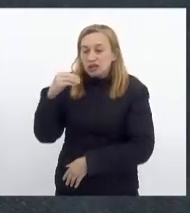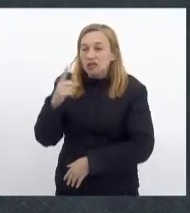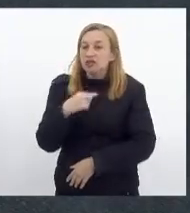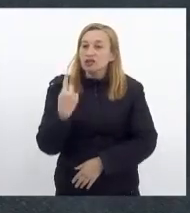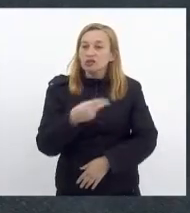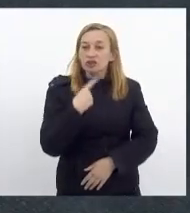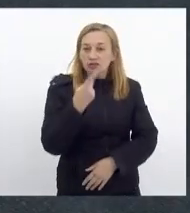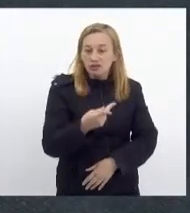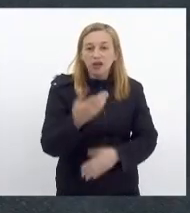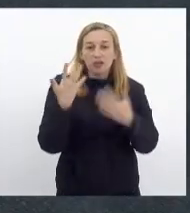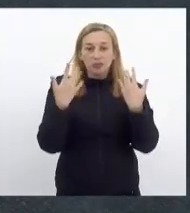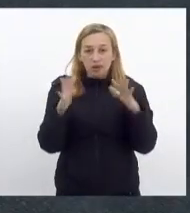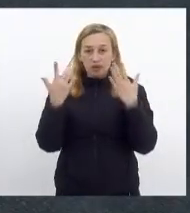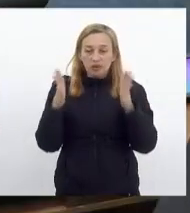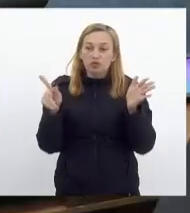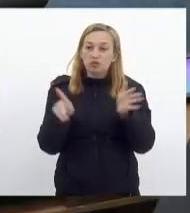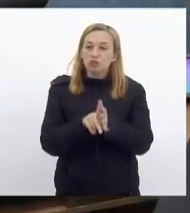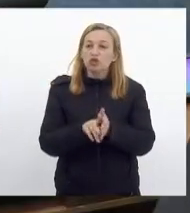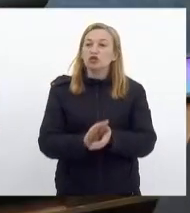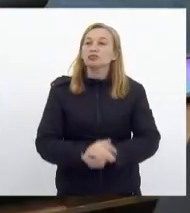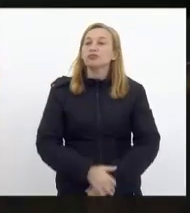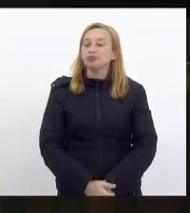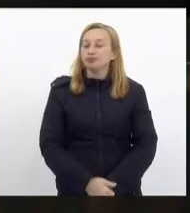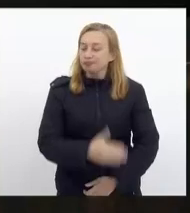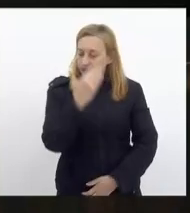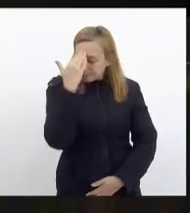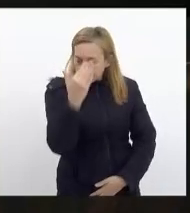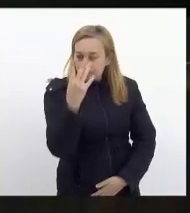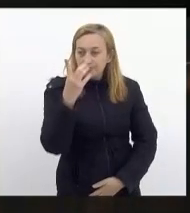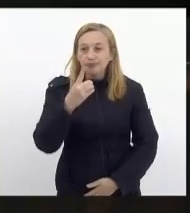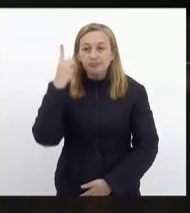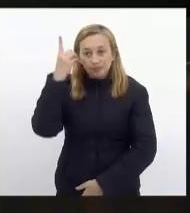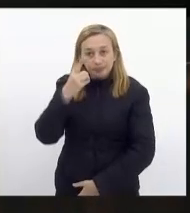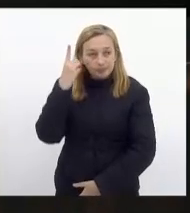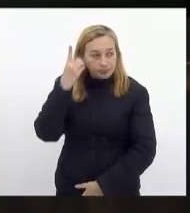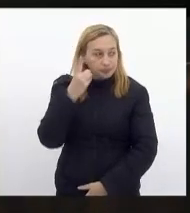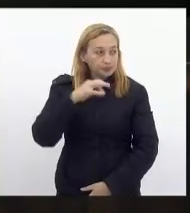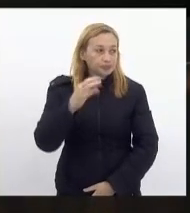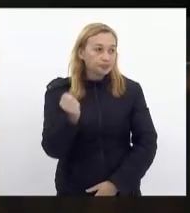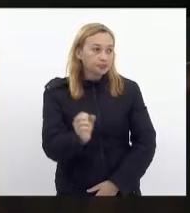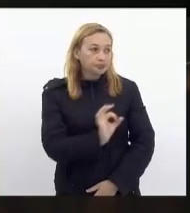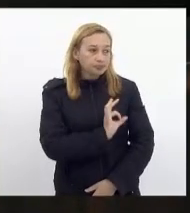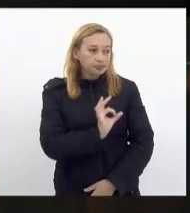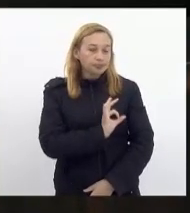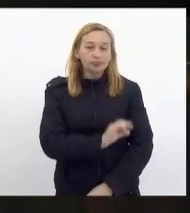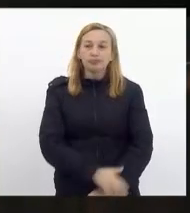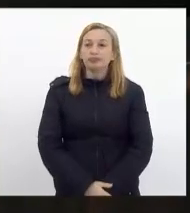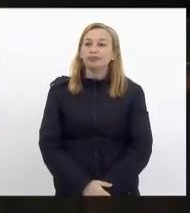considerações. Parabéns pelo projeto. Obrigada, deputada Marta Rocha.